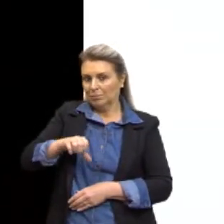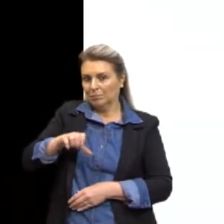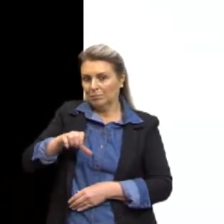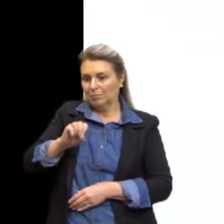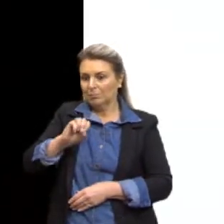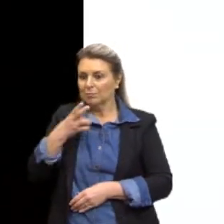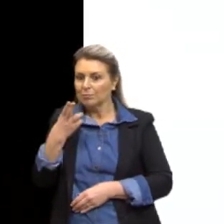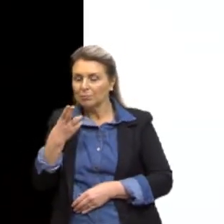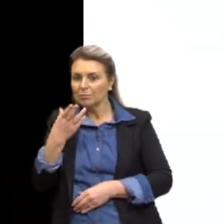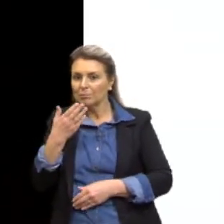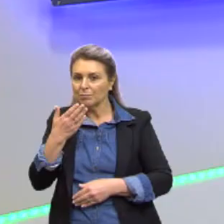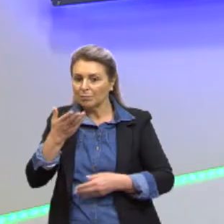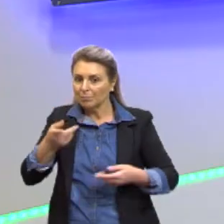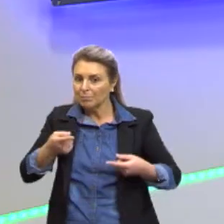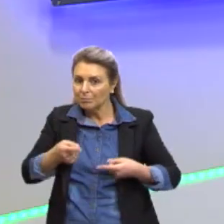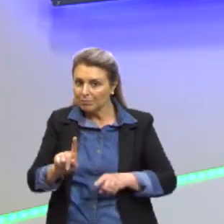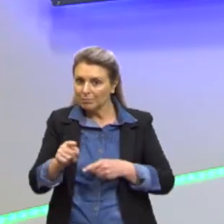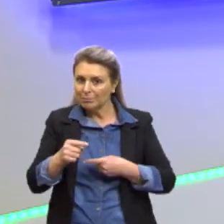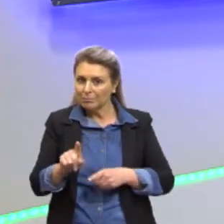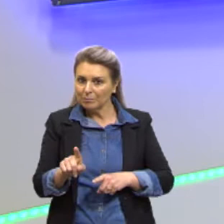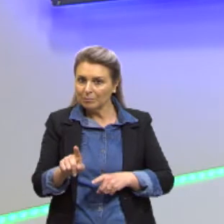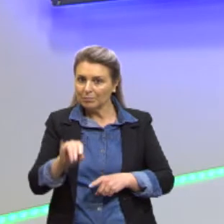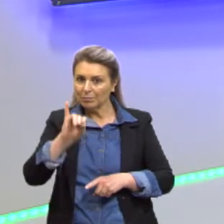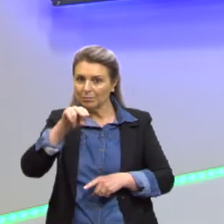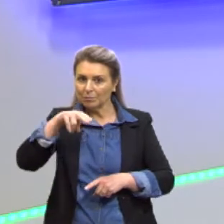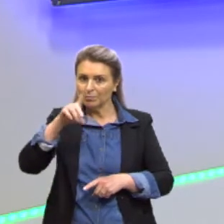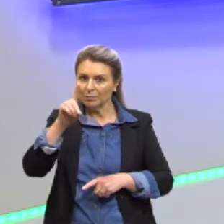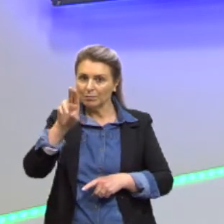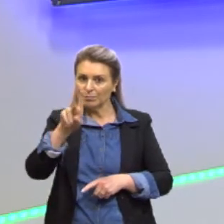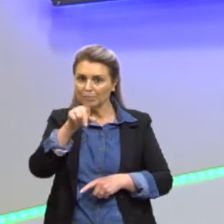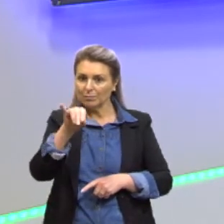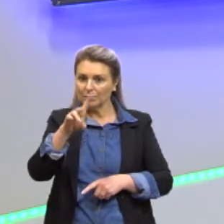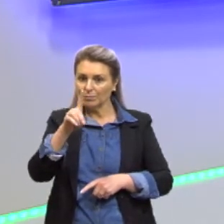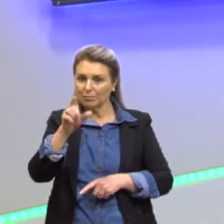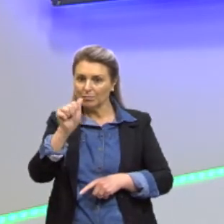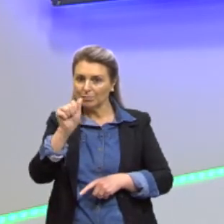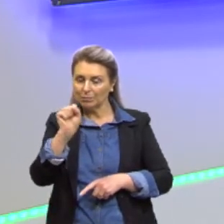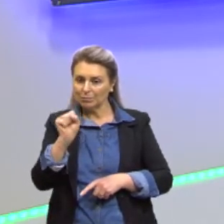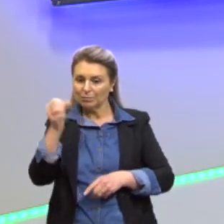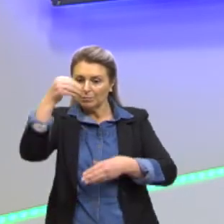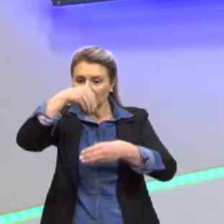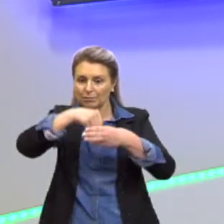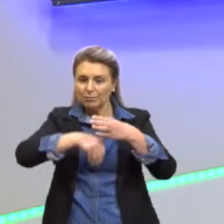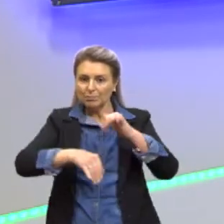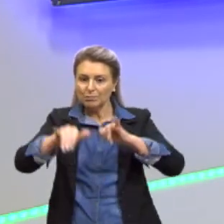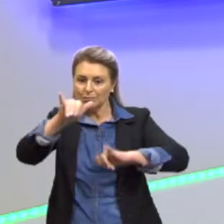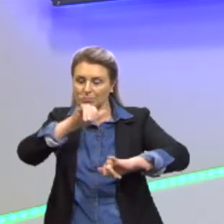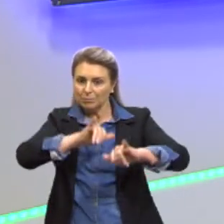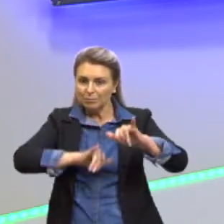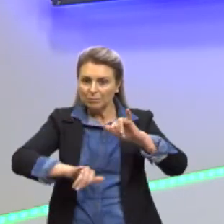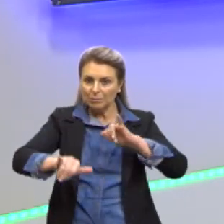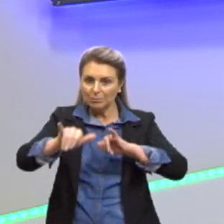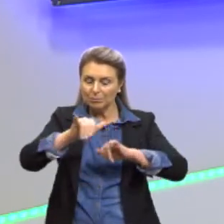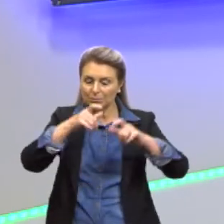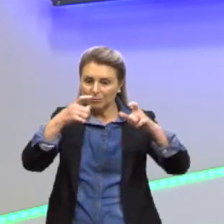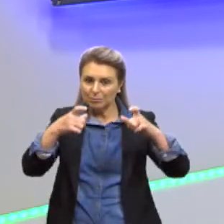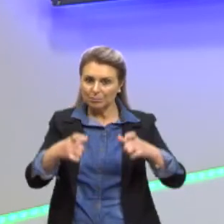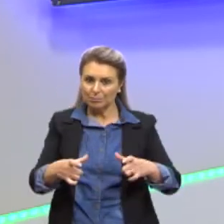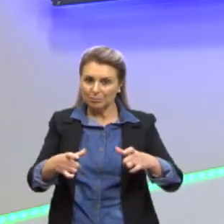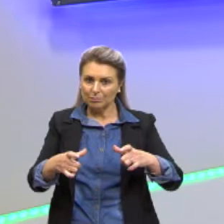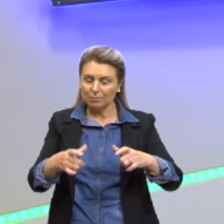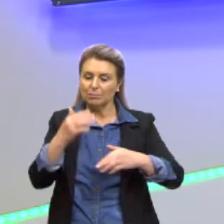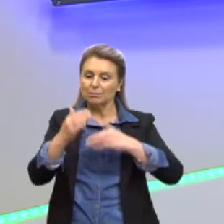induzidas, né? Que vão ser induzidas em laboratório a se desenvolverem em outras células.